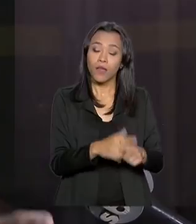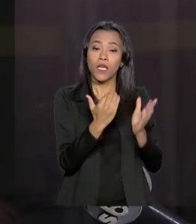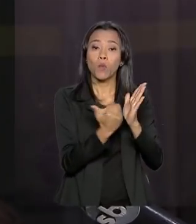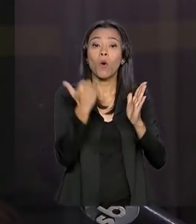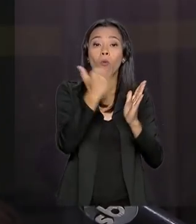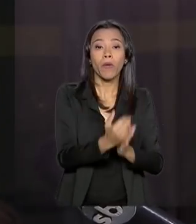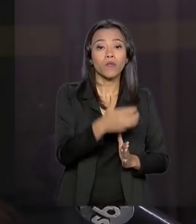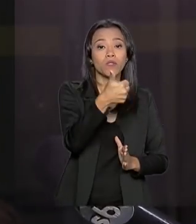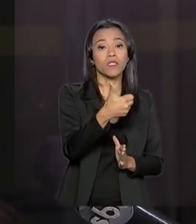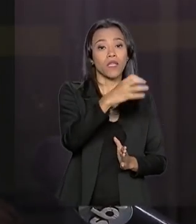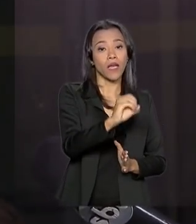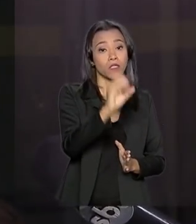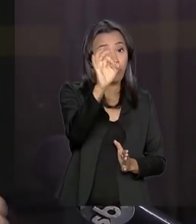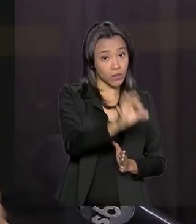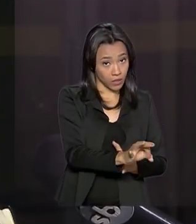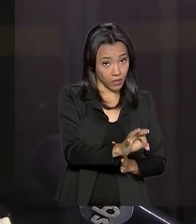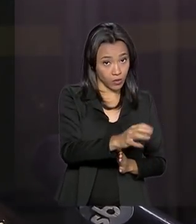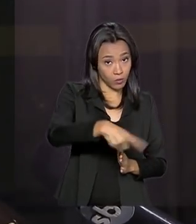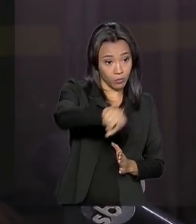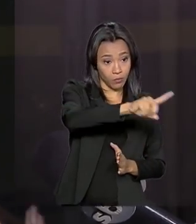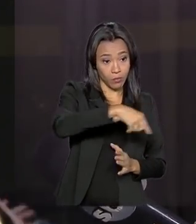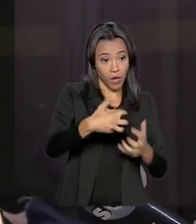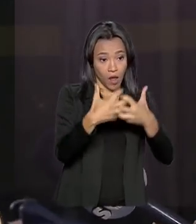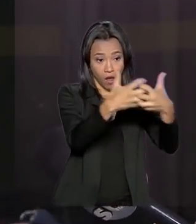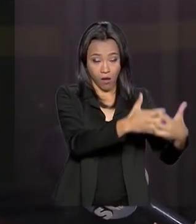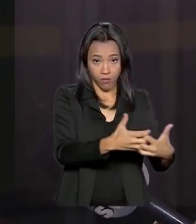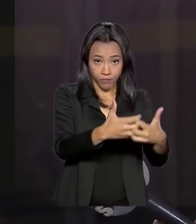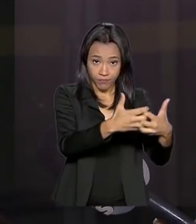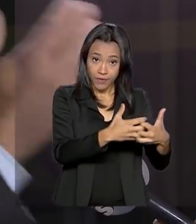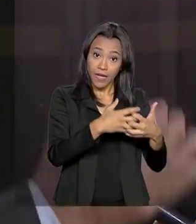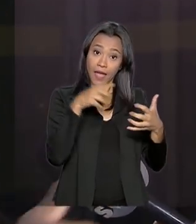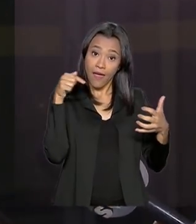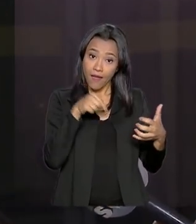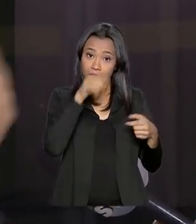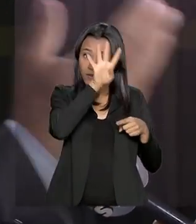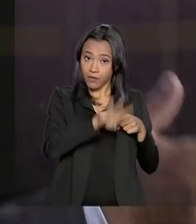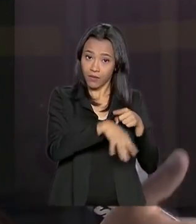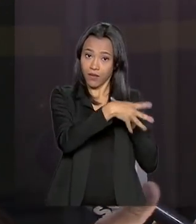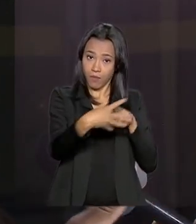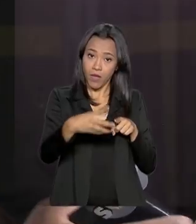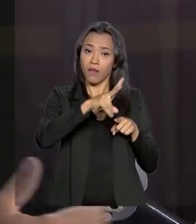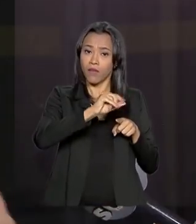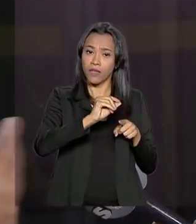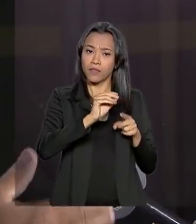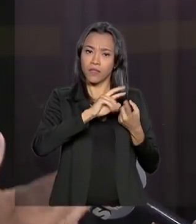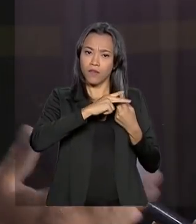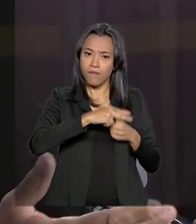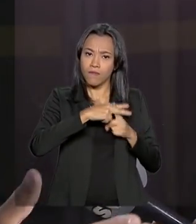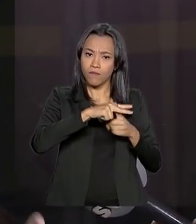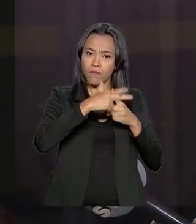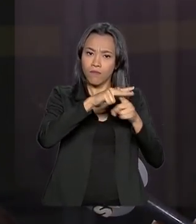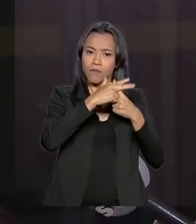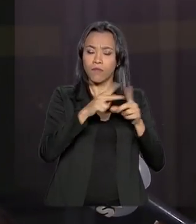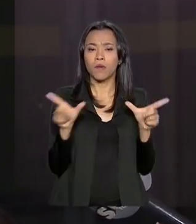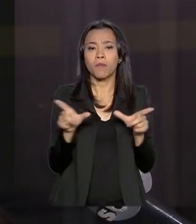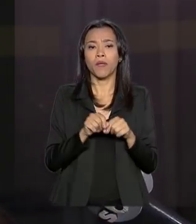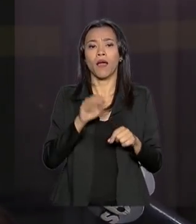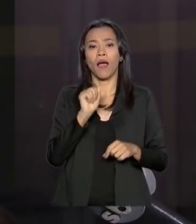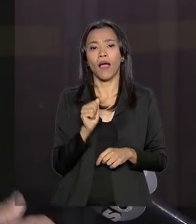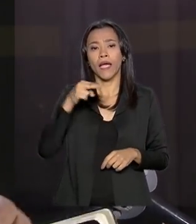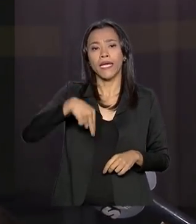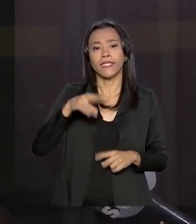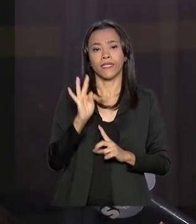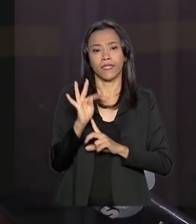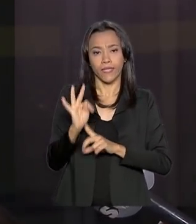% na bomba para os caminhoneiros, assim essa tabela vai sendo alterada pela NTT. Foi as palavras do